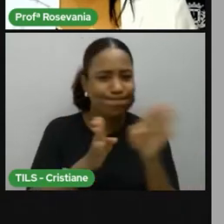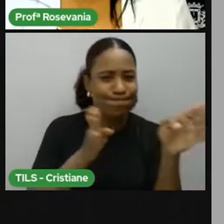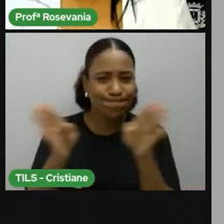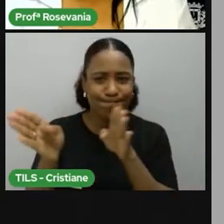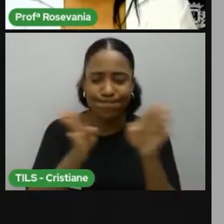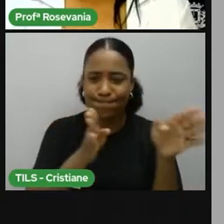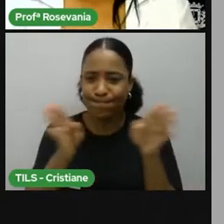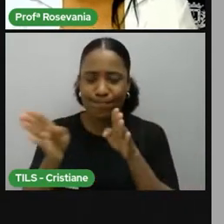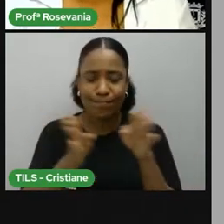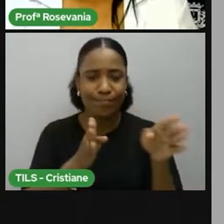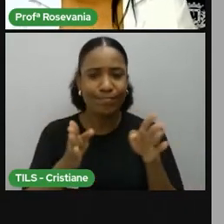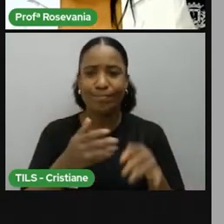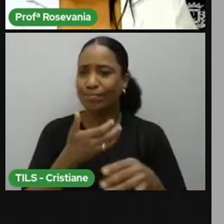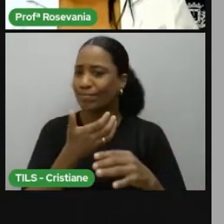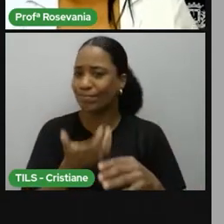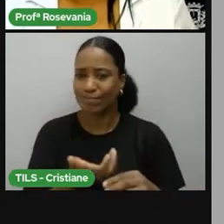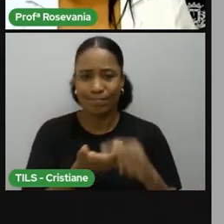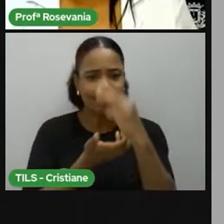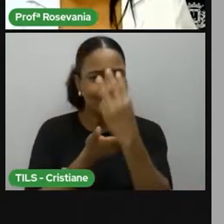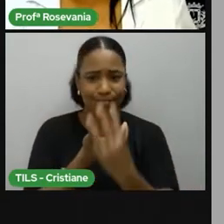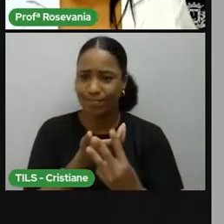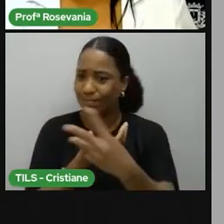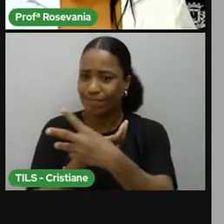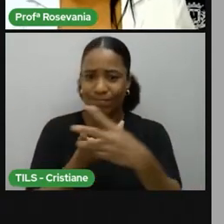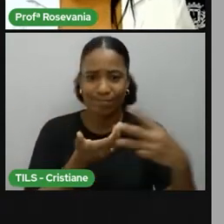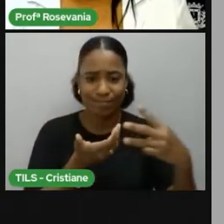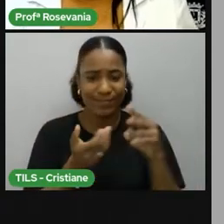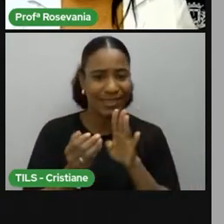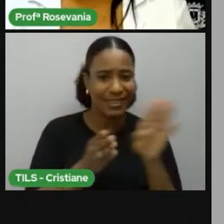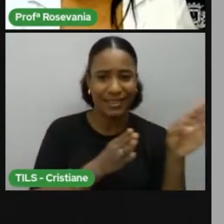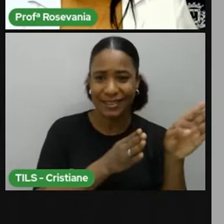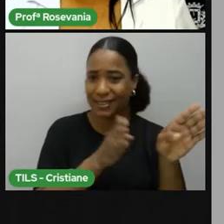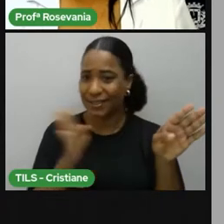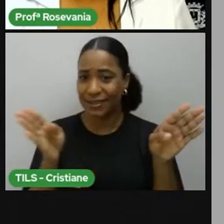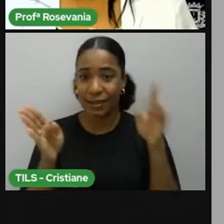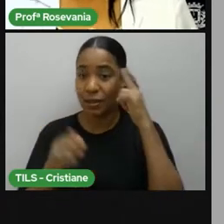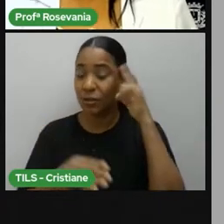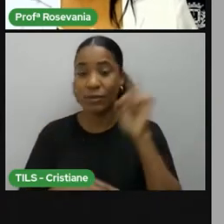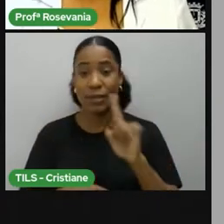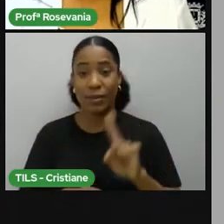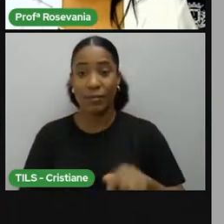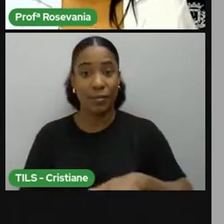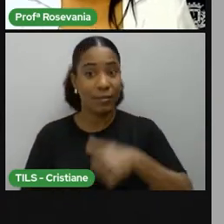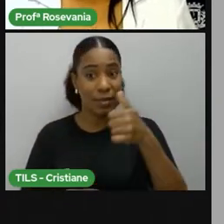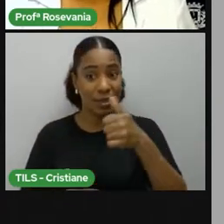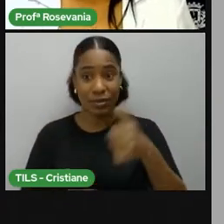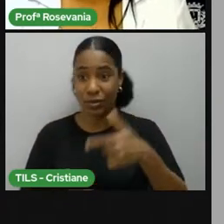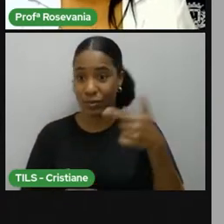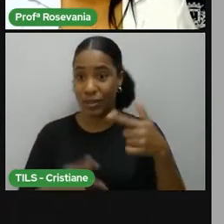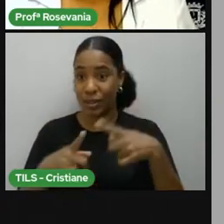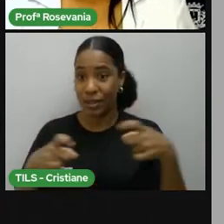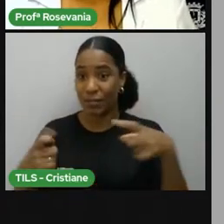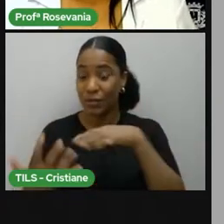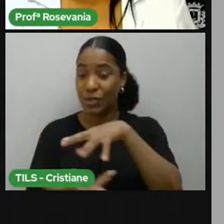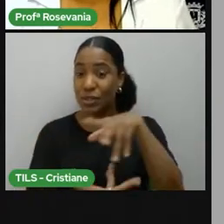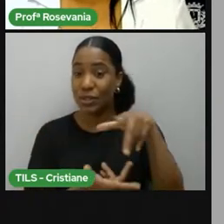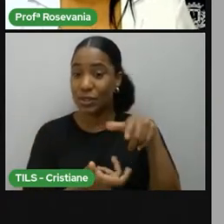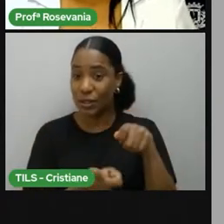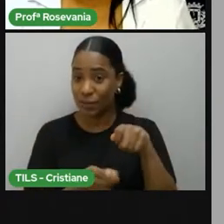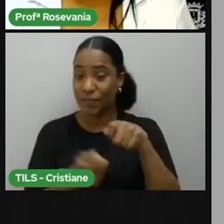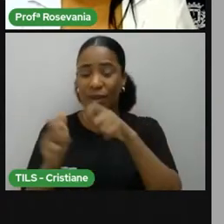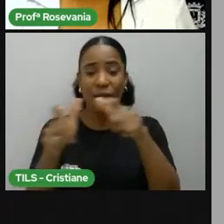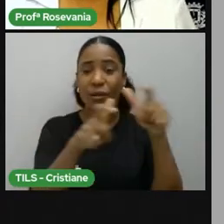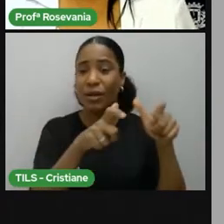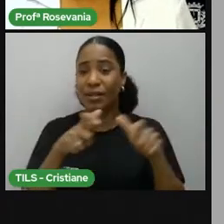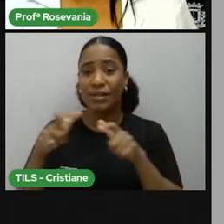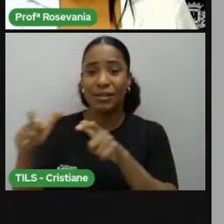houve vários erros quando eles estavam, né, na Primeira e na Segunda Guerra Mundial, houveram vários erros de localização nessa